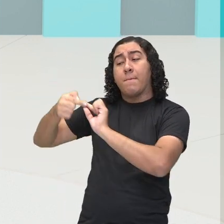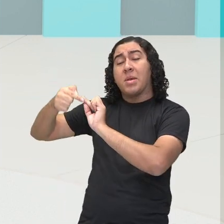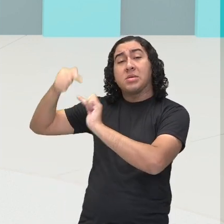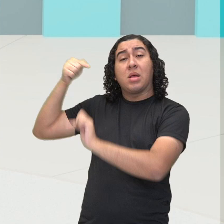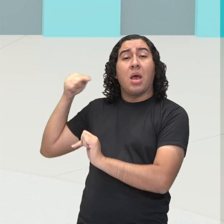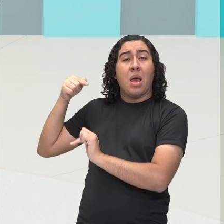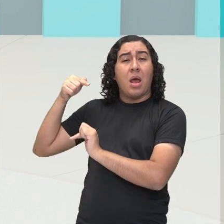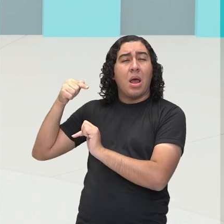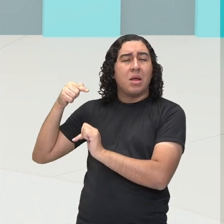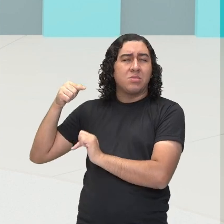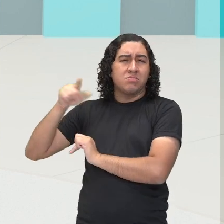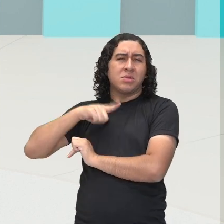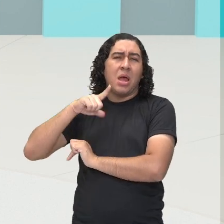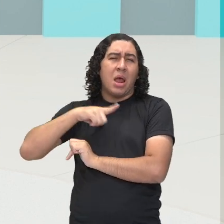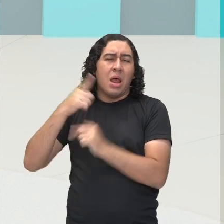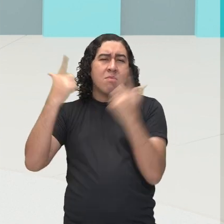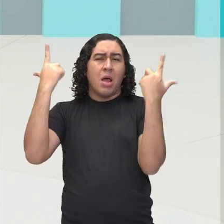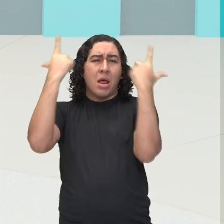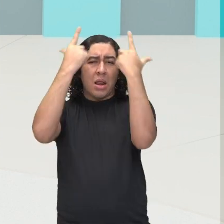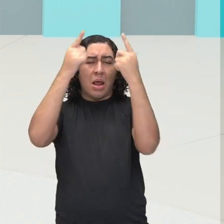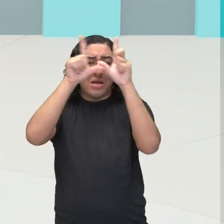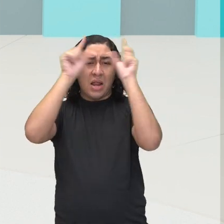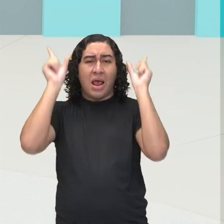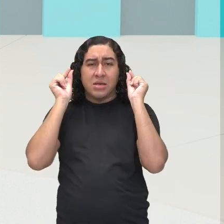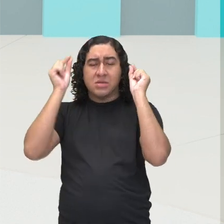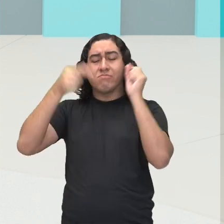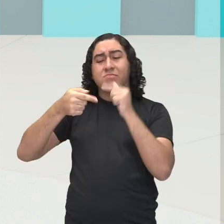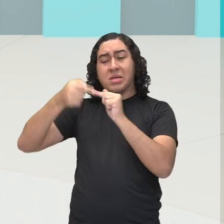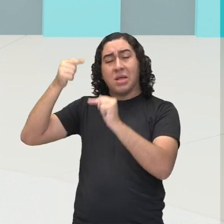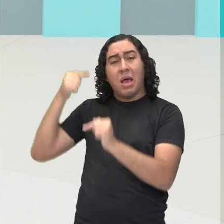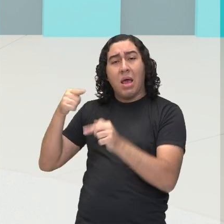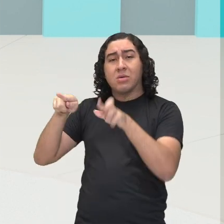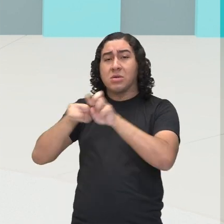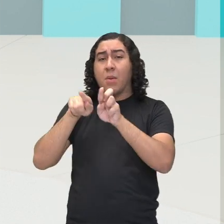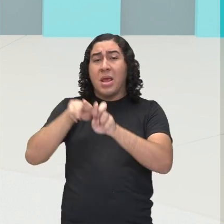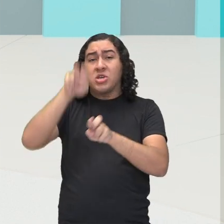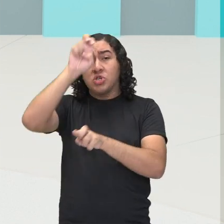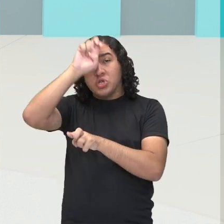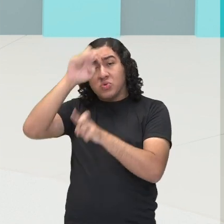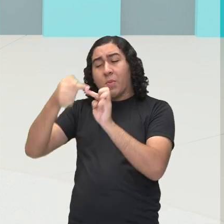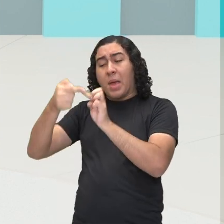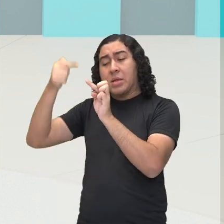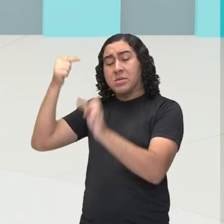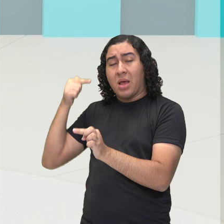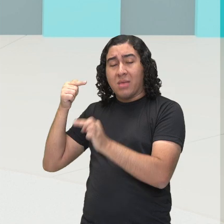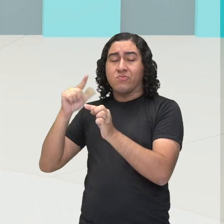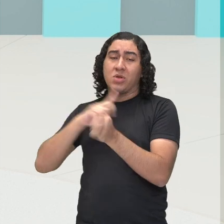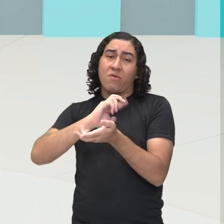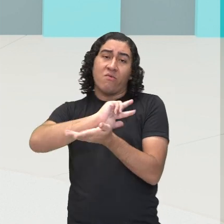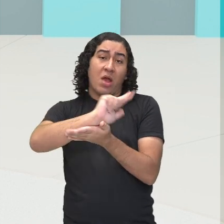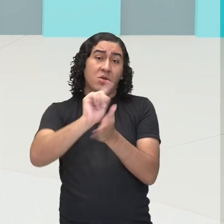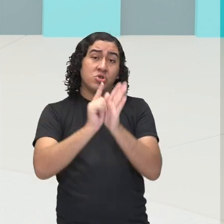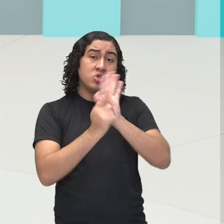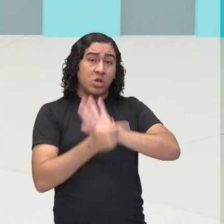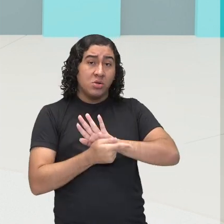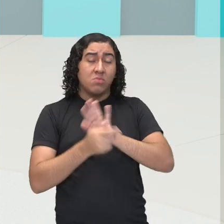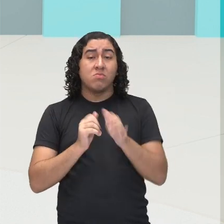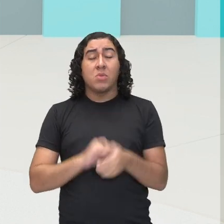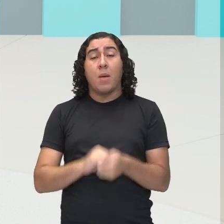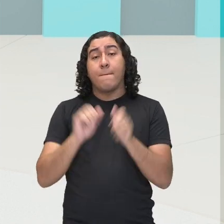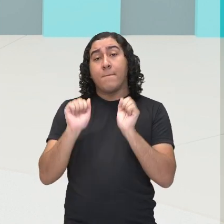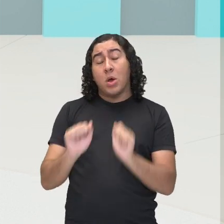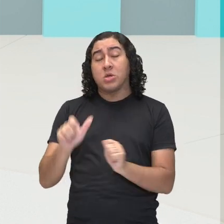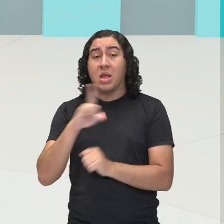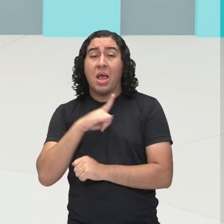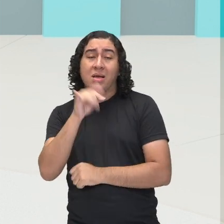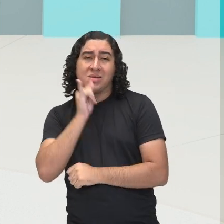Grécia, do antigo Egito. Então, existem vários gêneros teatrais. Pode ser o teatro